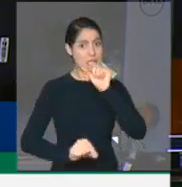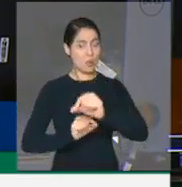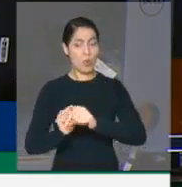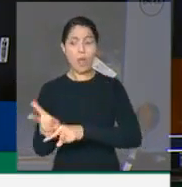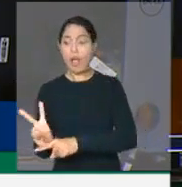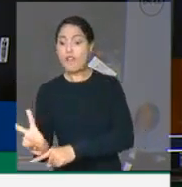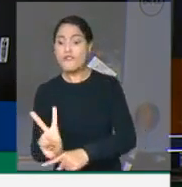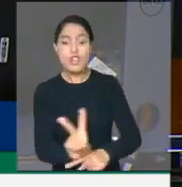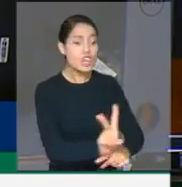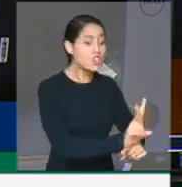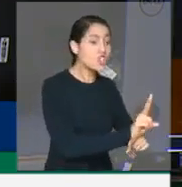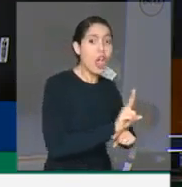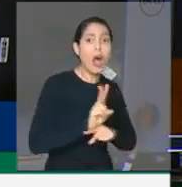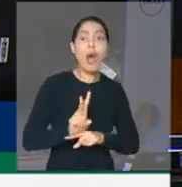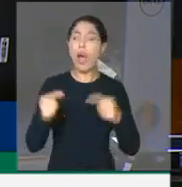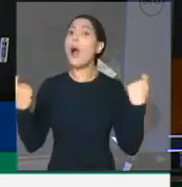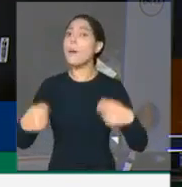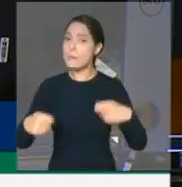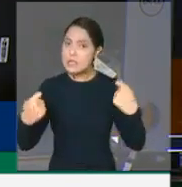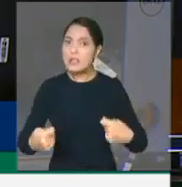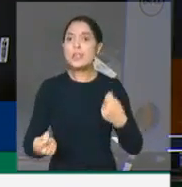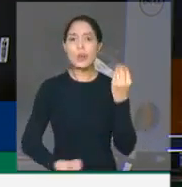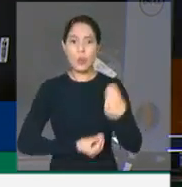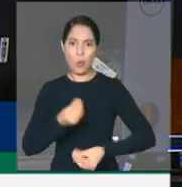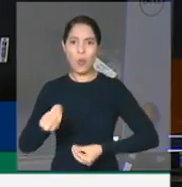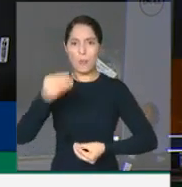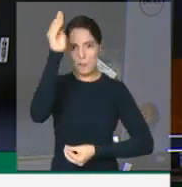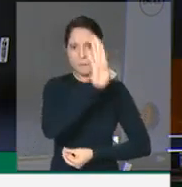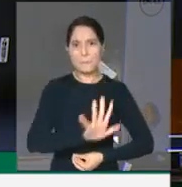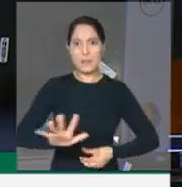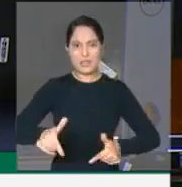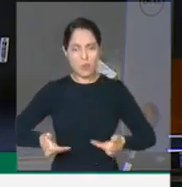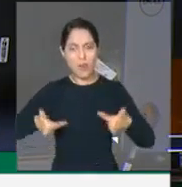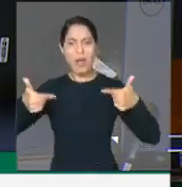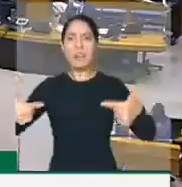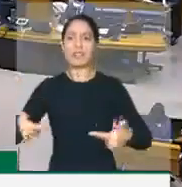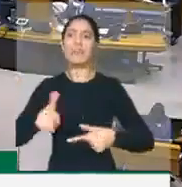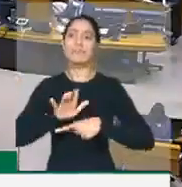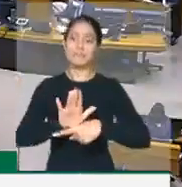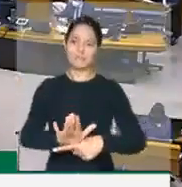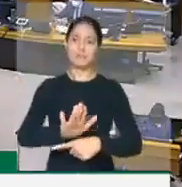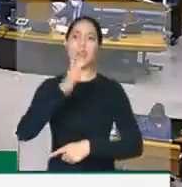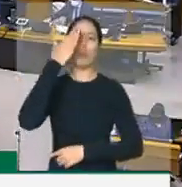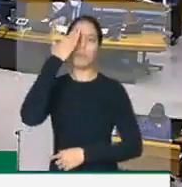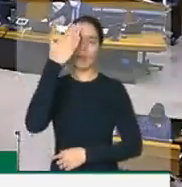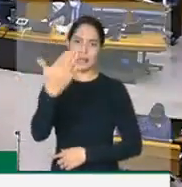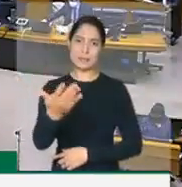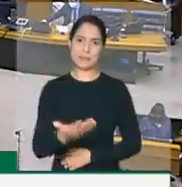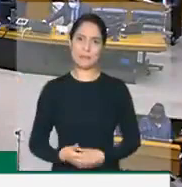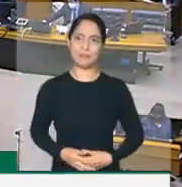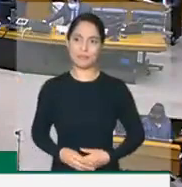temos que trabalhar pelo Brasil. Muito obrigado. E aí E